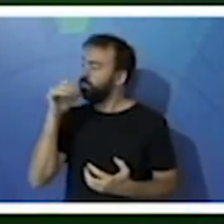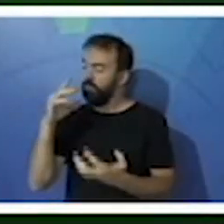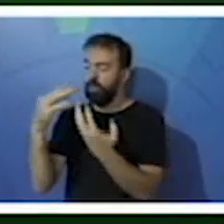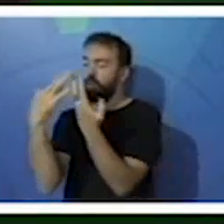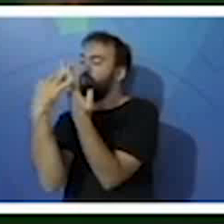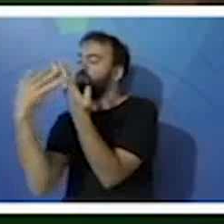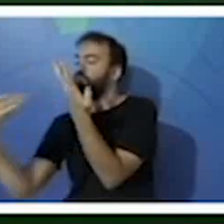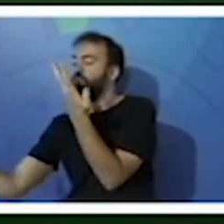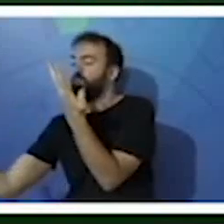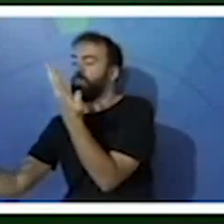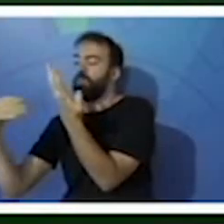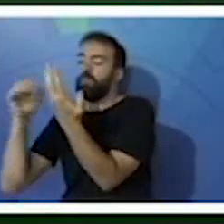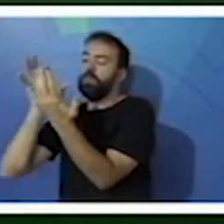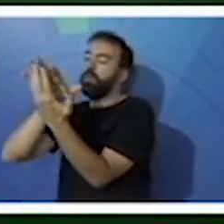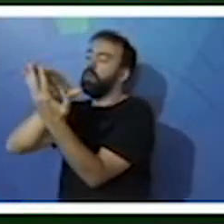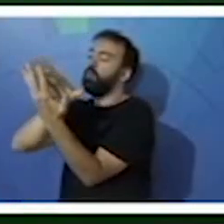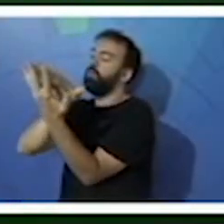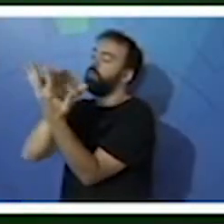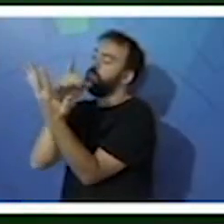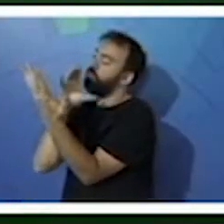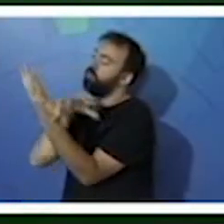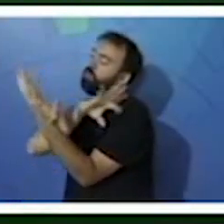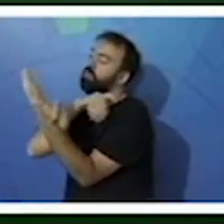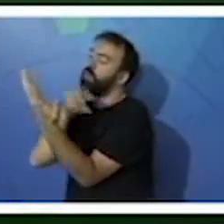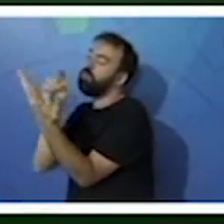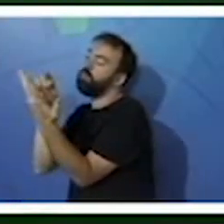e ficam esses pequenos animais.